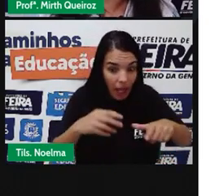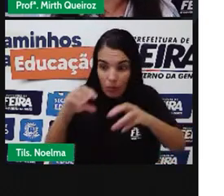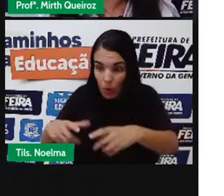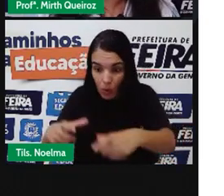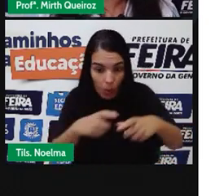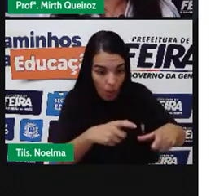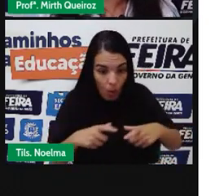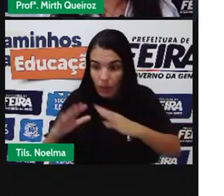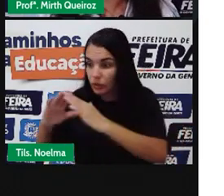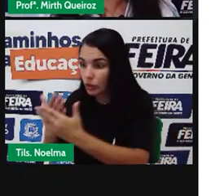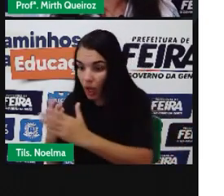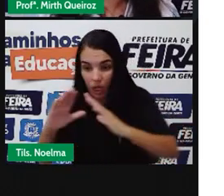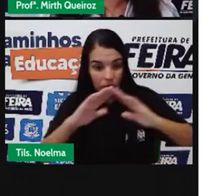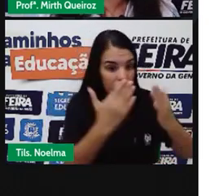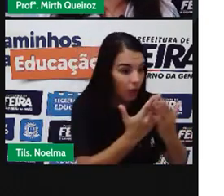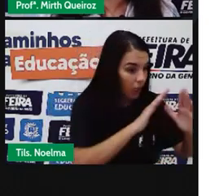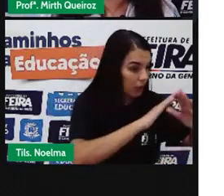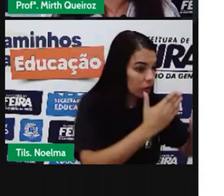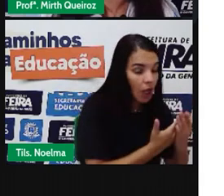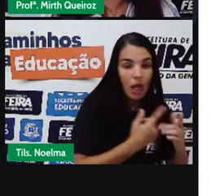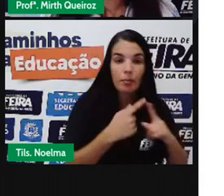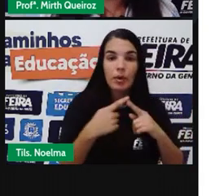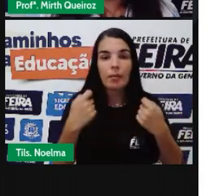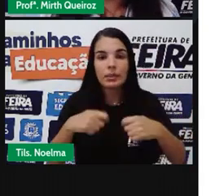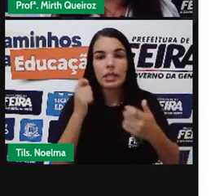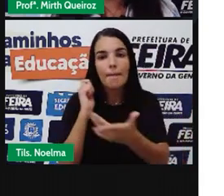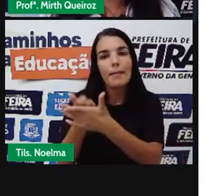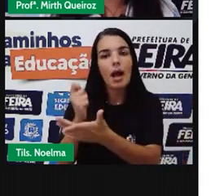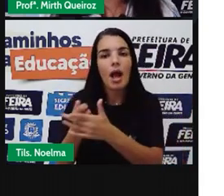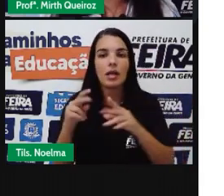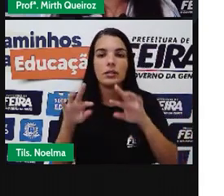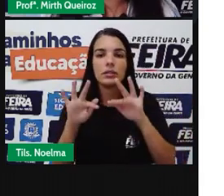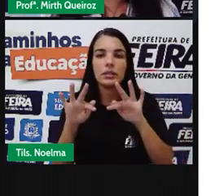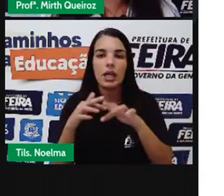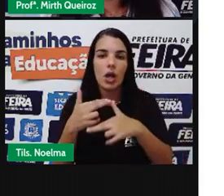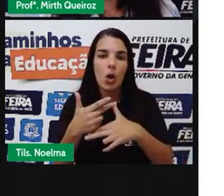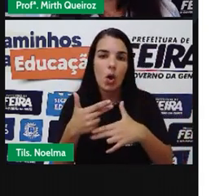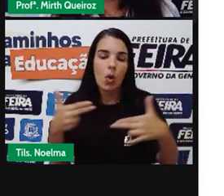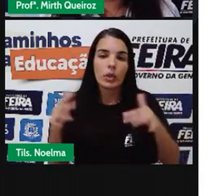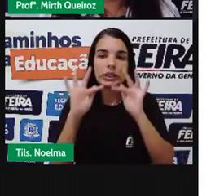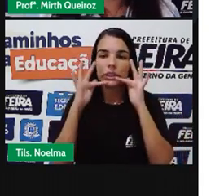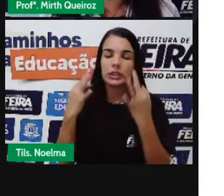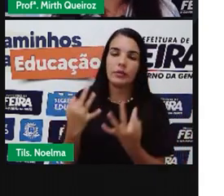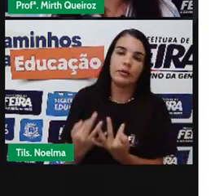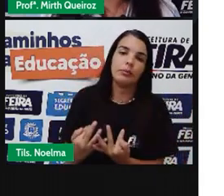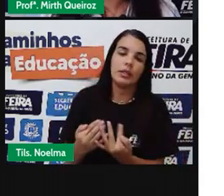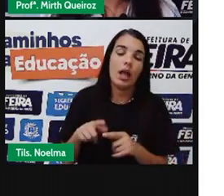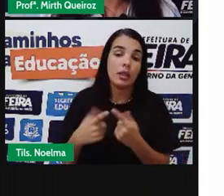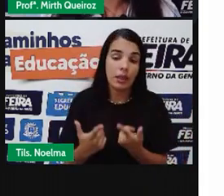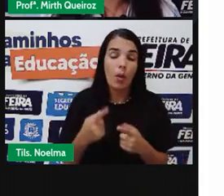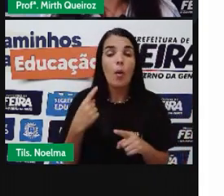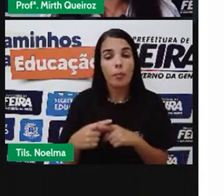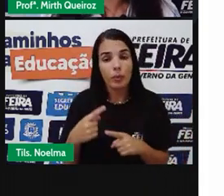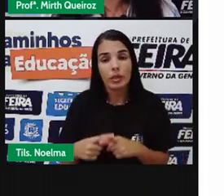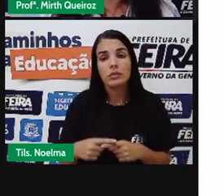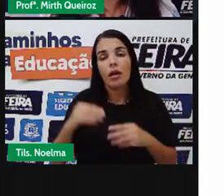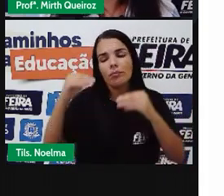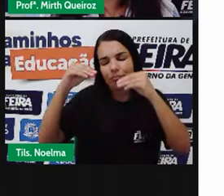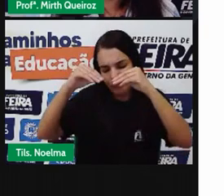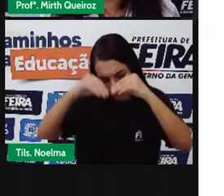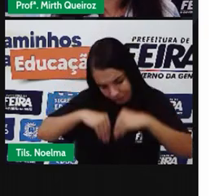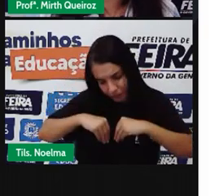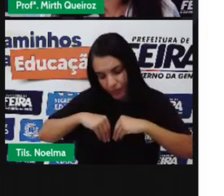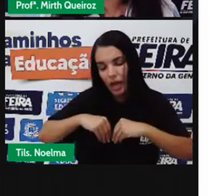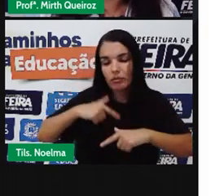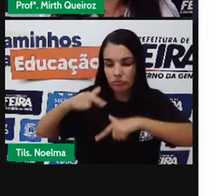Conseguir Sustentar A sua família E com isso Obviamente Vai cair O